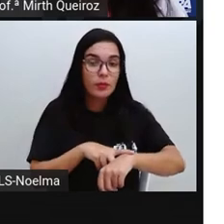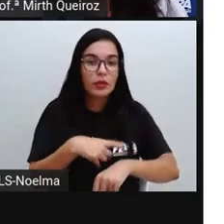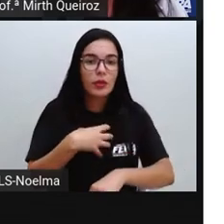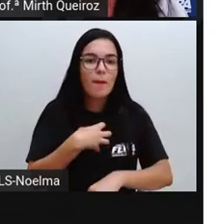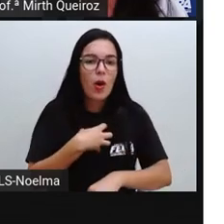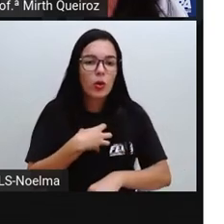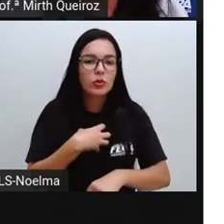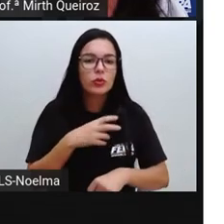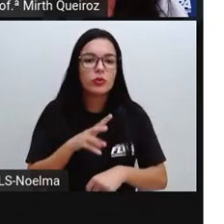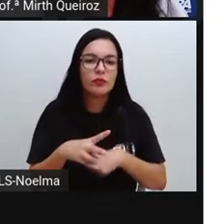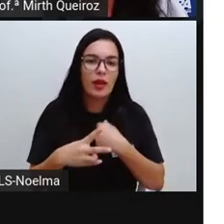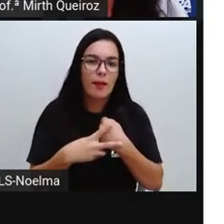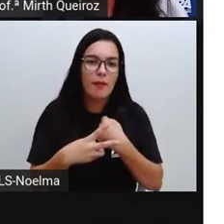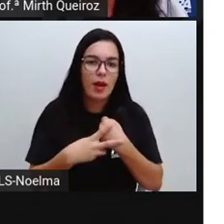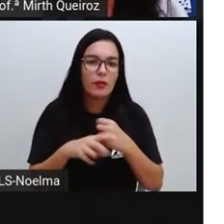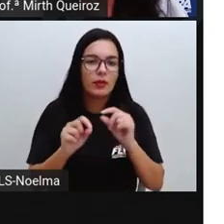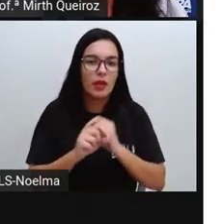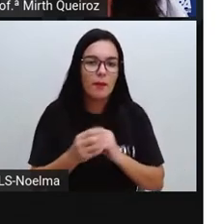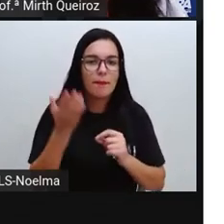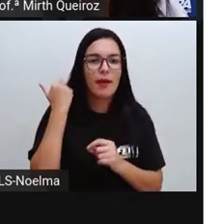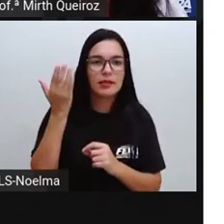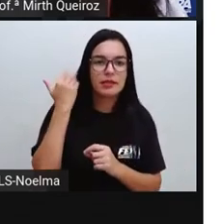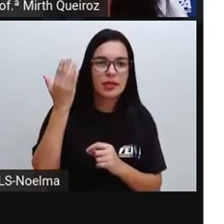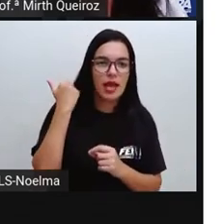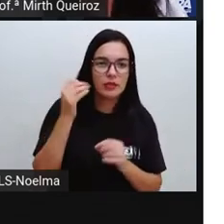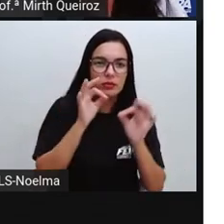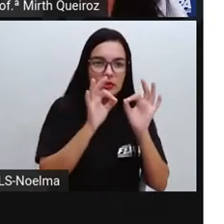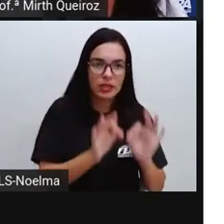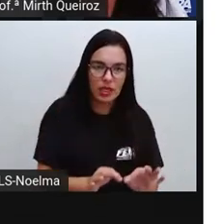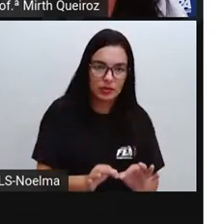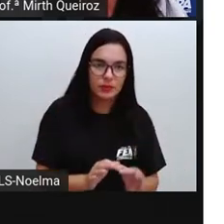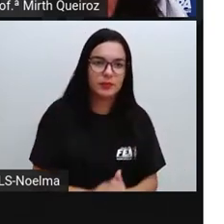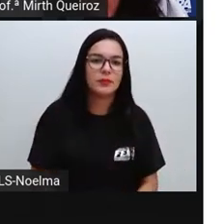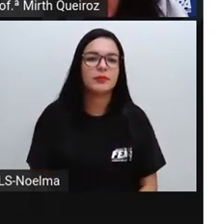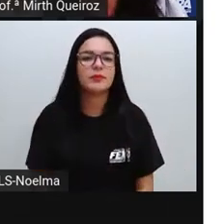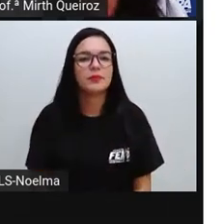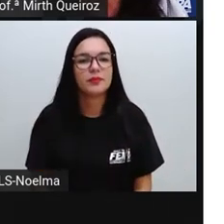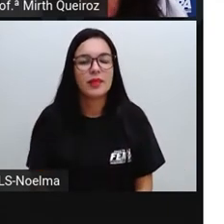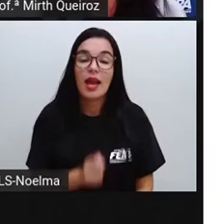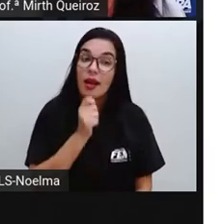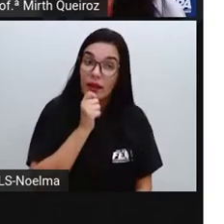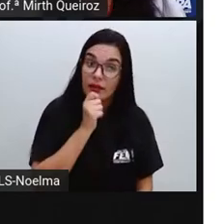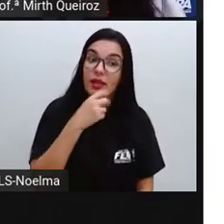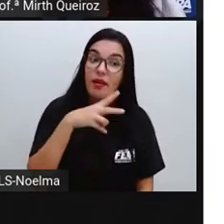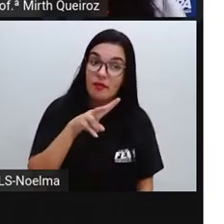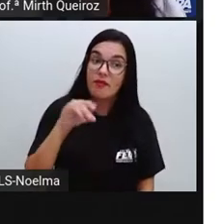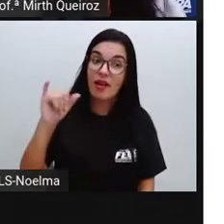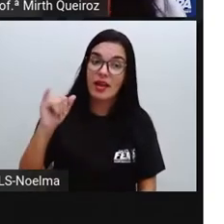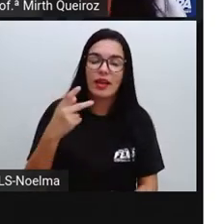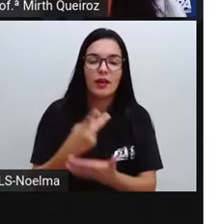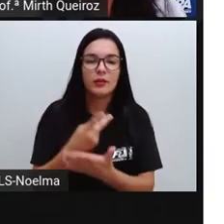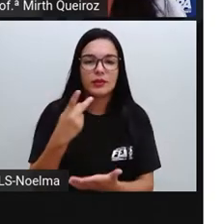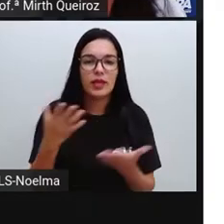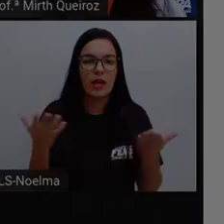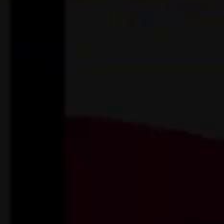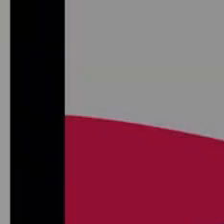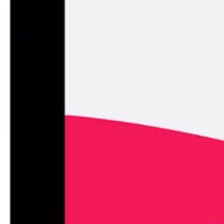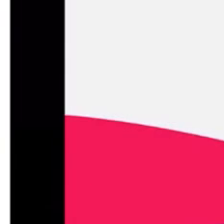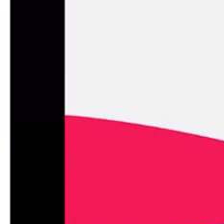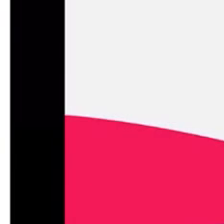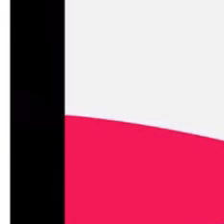do presente do indicativo. É algo que ainda vai acontecer. Resumindo, vamos ver aqui um vídeo.